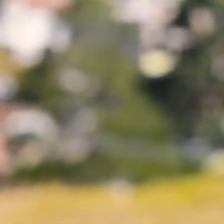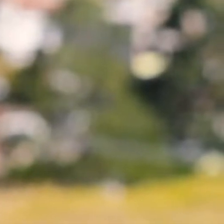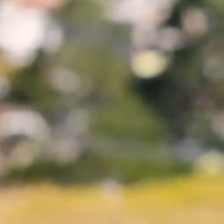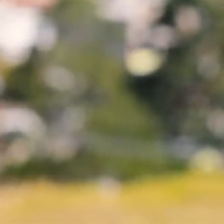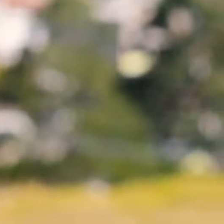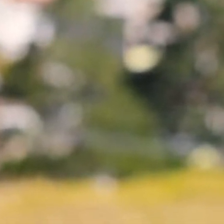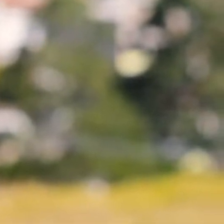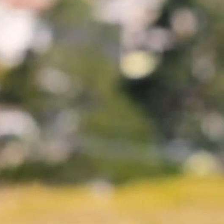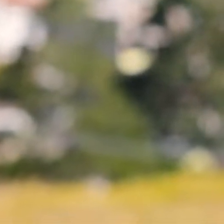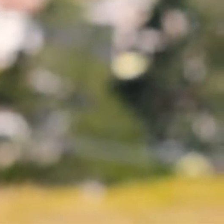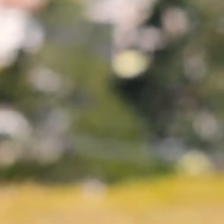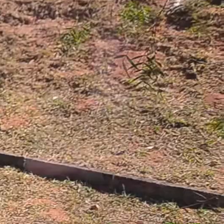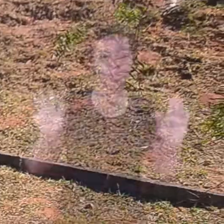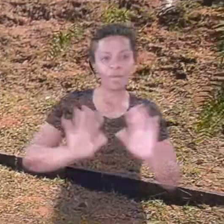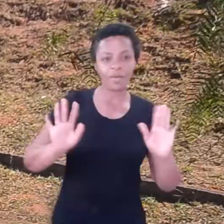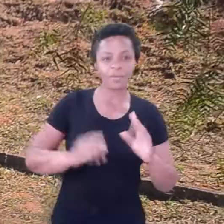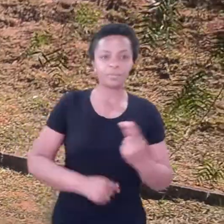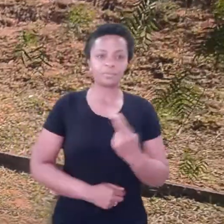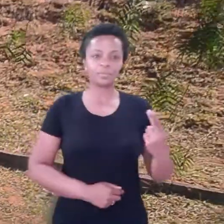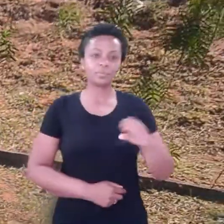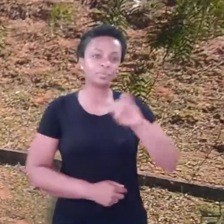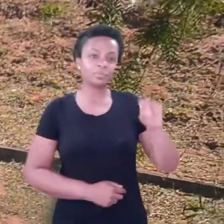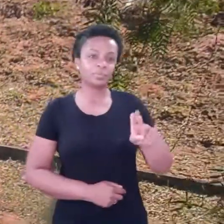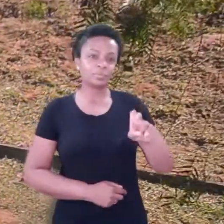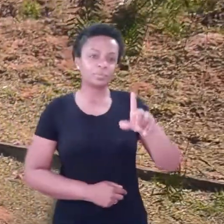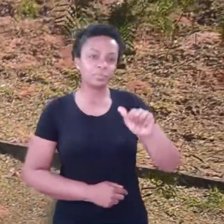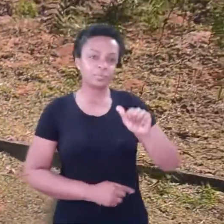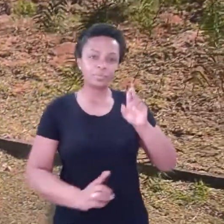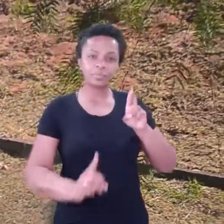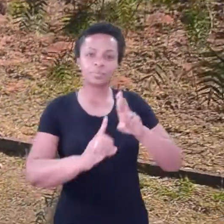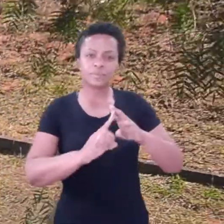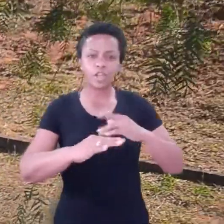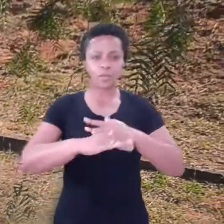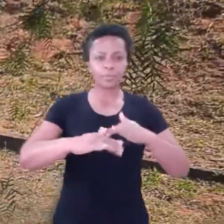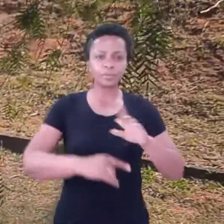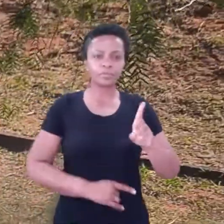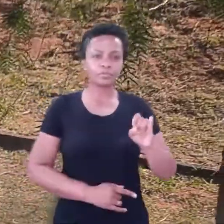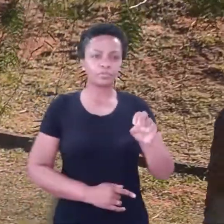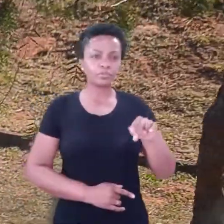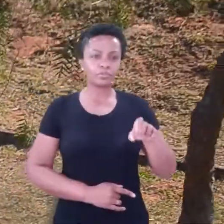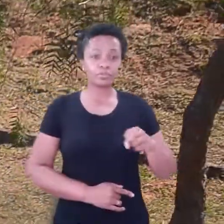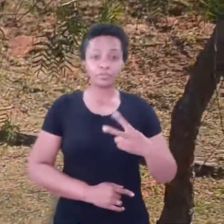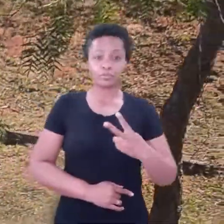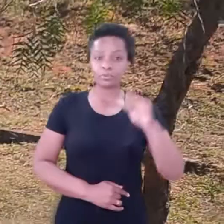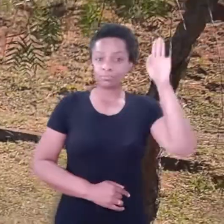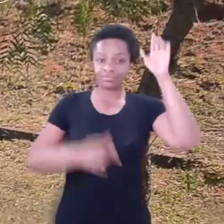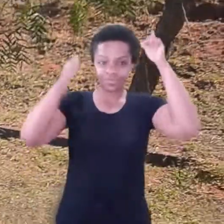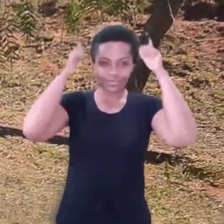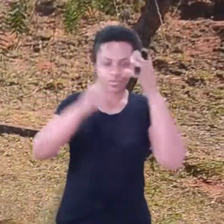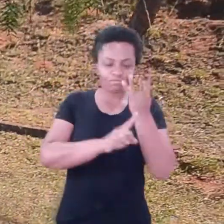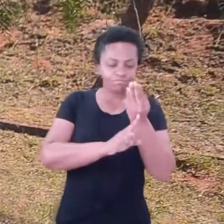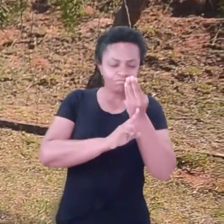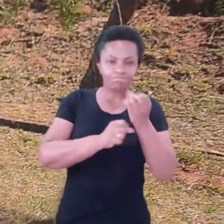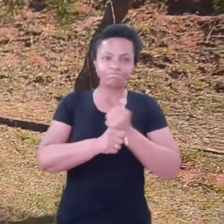meu nome Oi, eu sou Júlia Oliveira, sou representante do bairro Diniz 2 e candidata à Rainha das Rosas